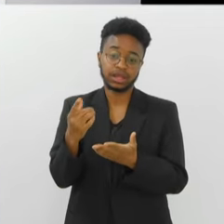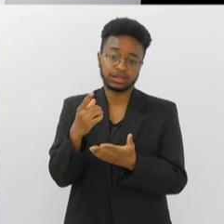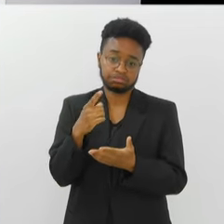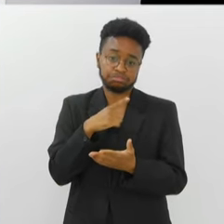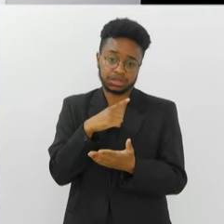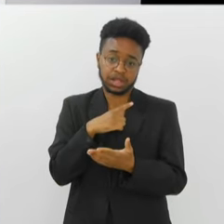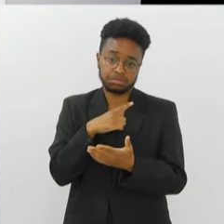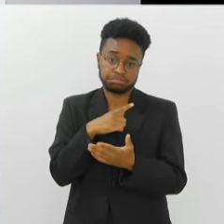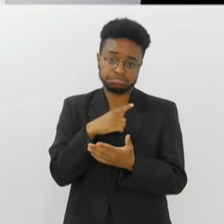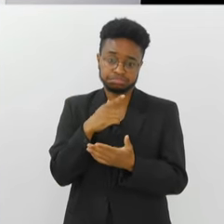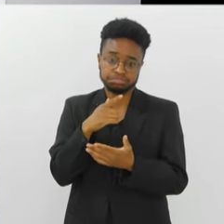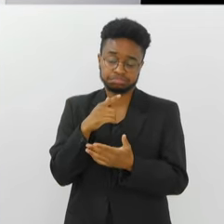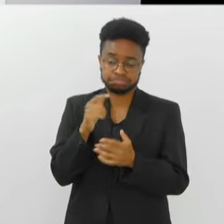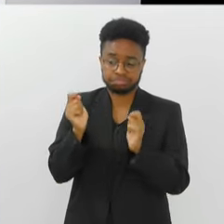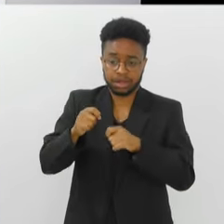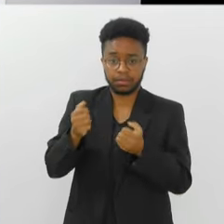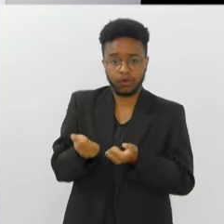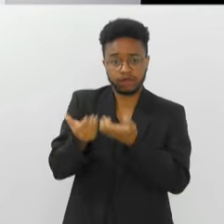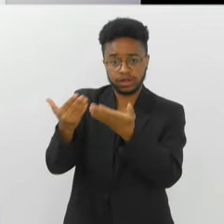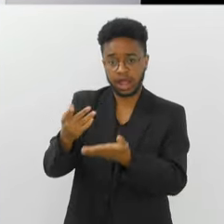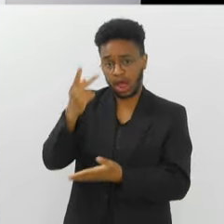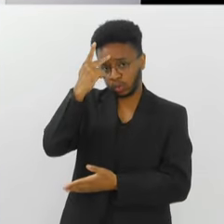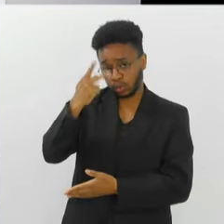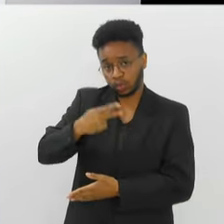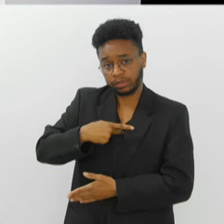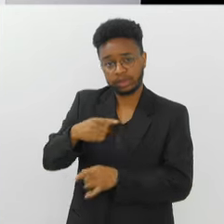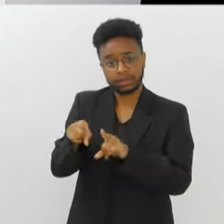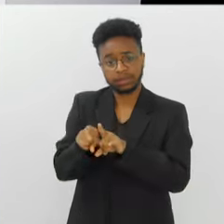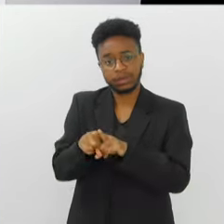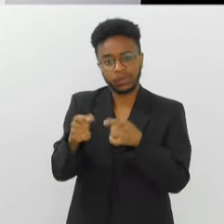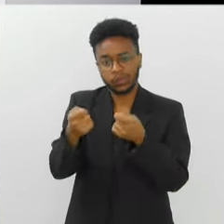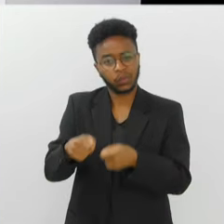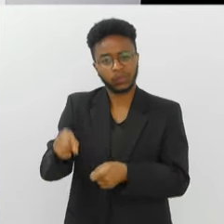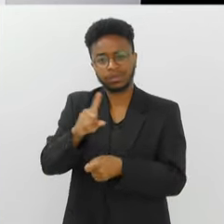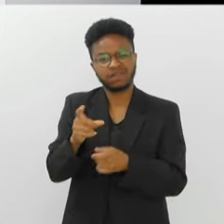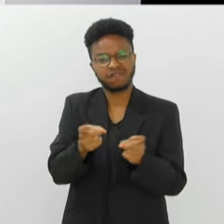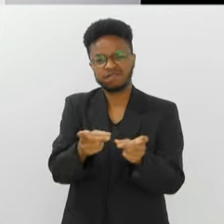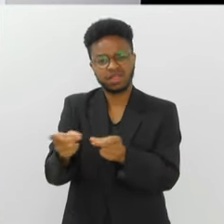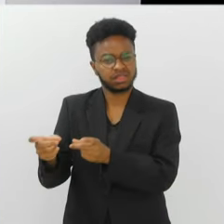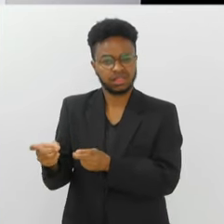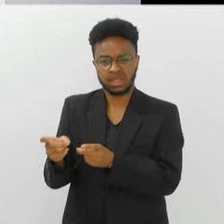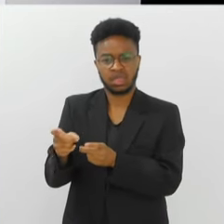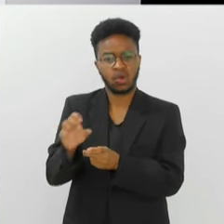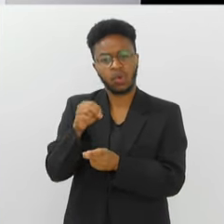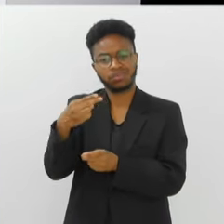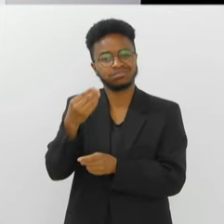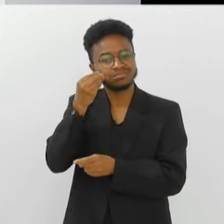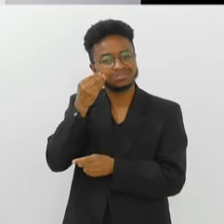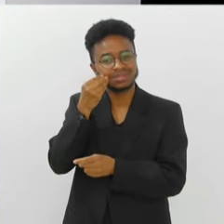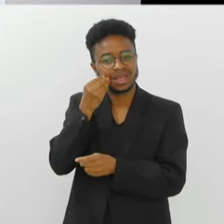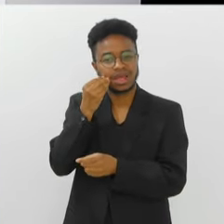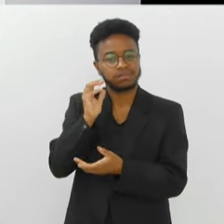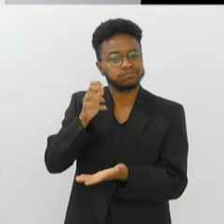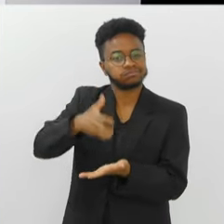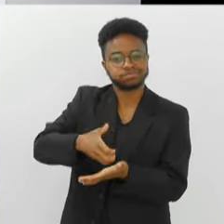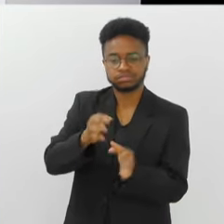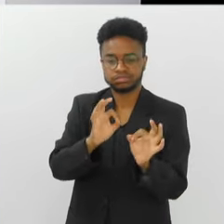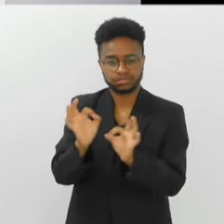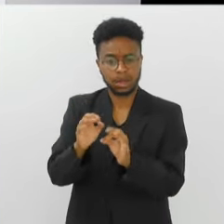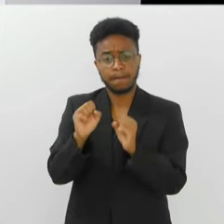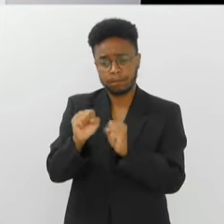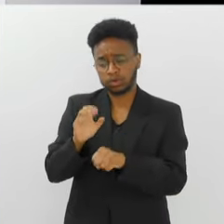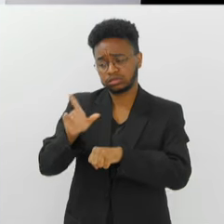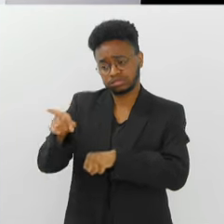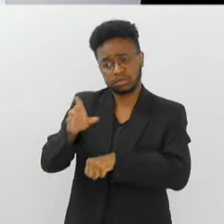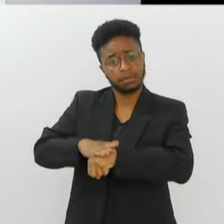falou, eu tenho uma condição de te oferecer autonomia e de não precisar vender o enredo, não buscar um patrocinado. Então,